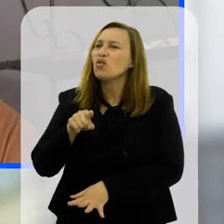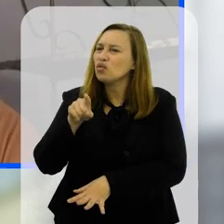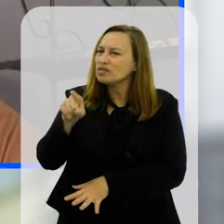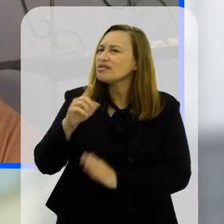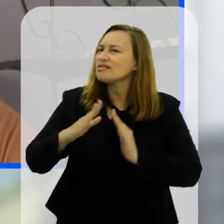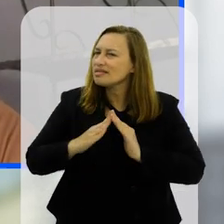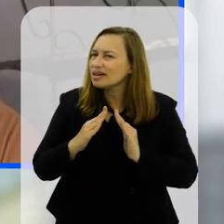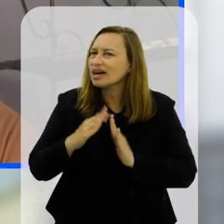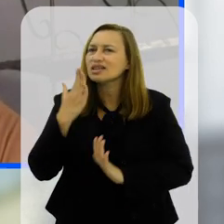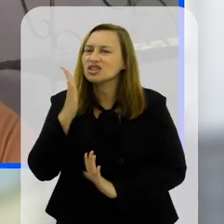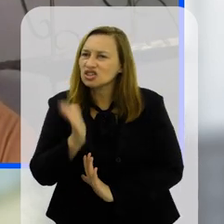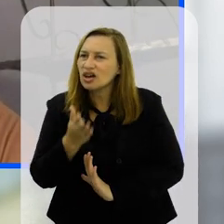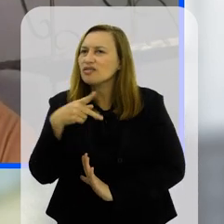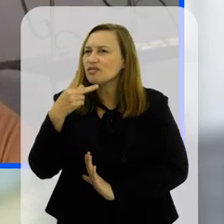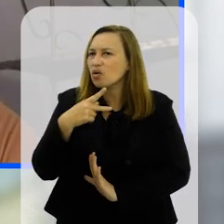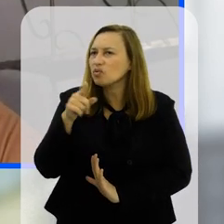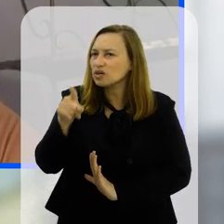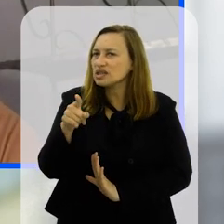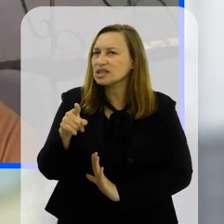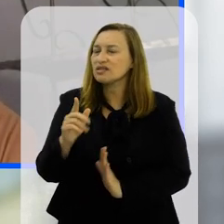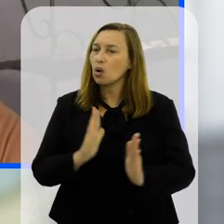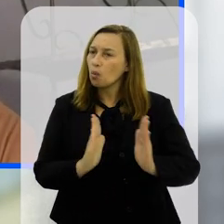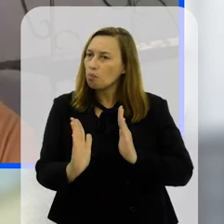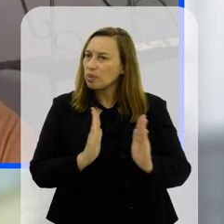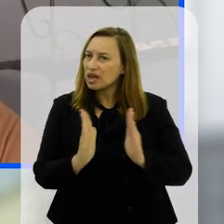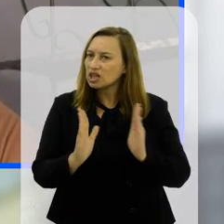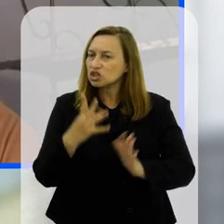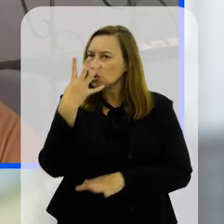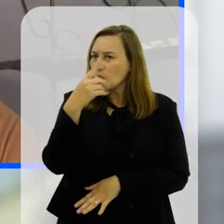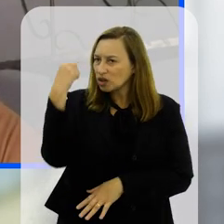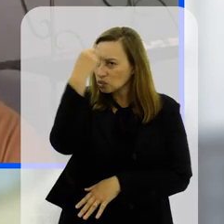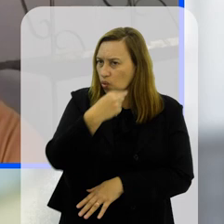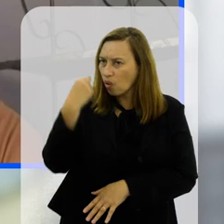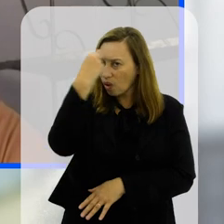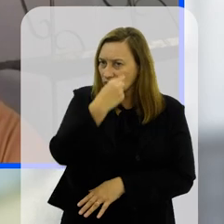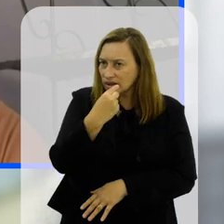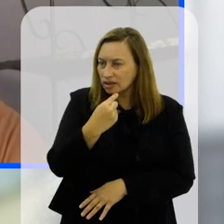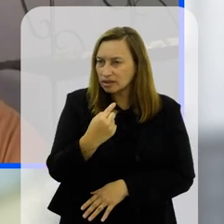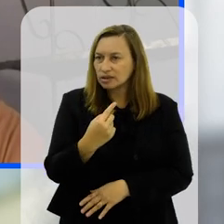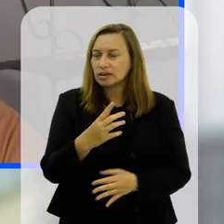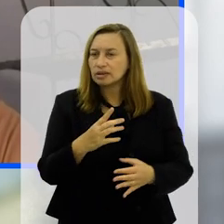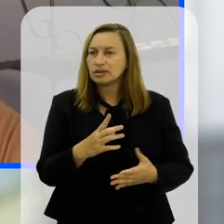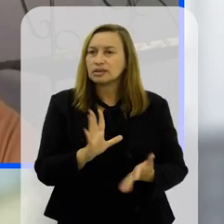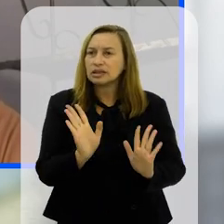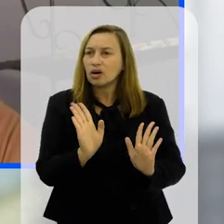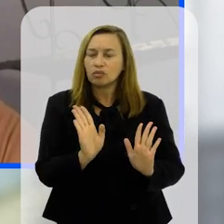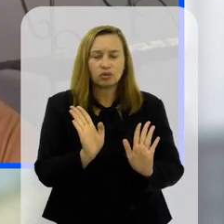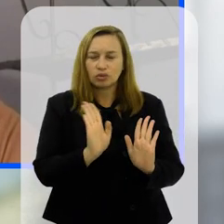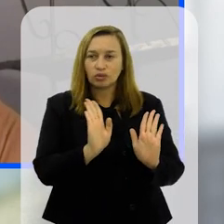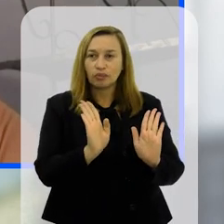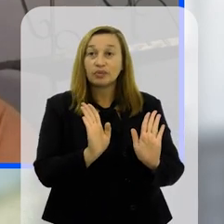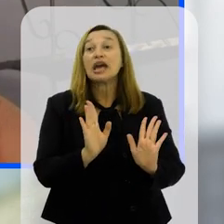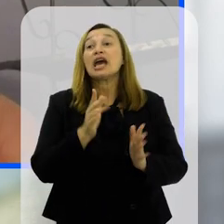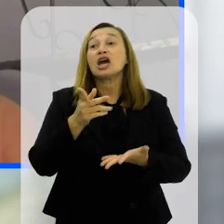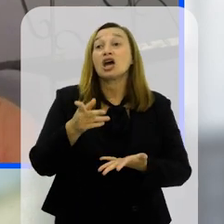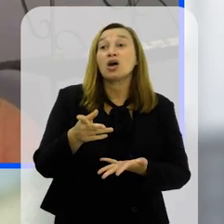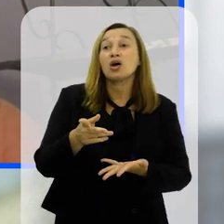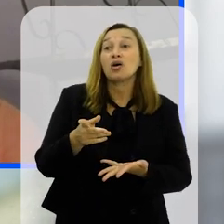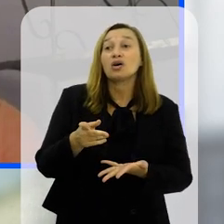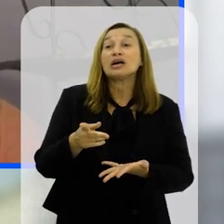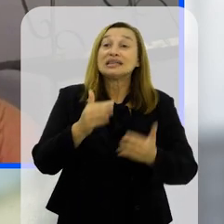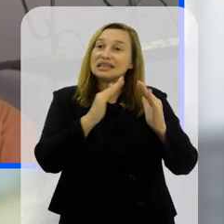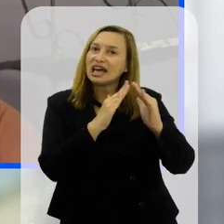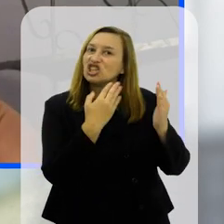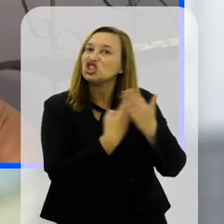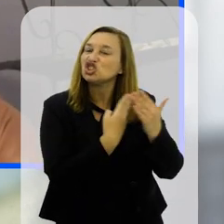Você, em casa você já falou aí que você estipulou aí um período de quatro horas para eles, né? Não, Não, não